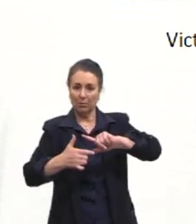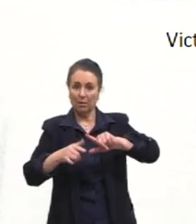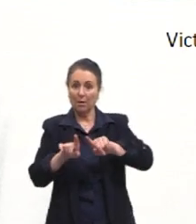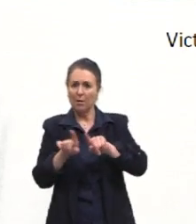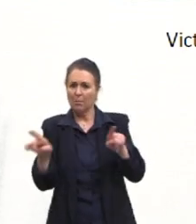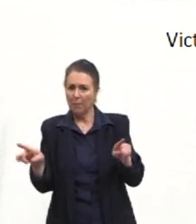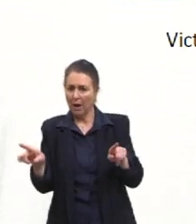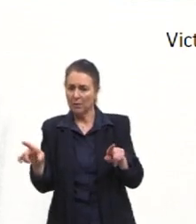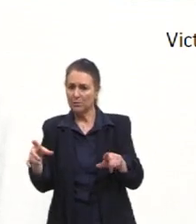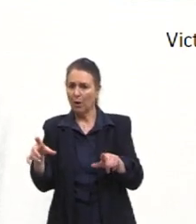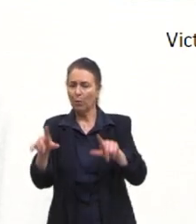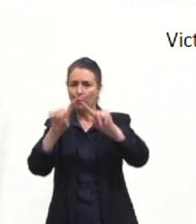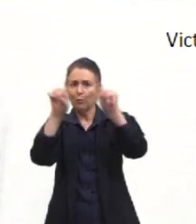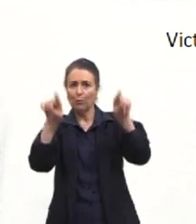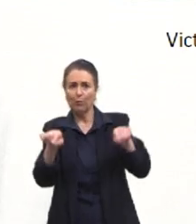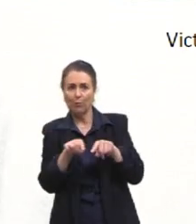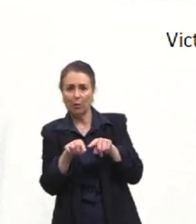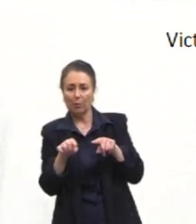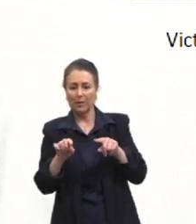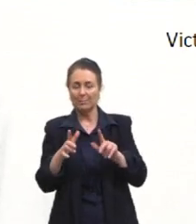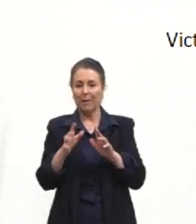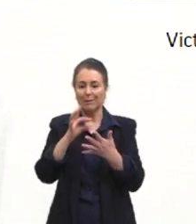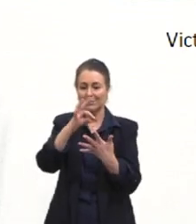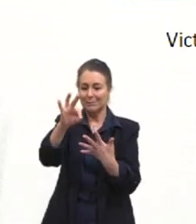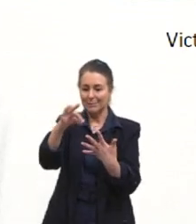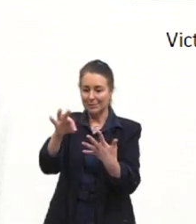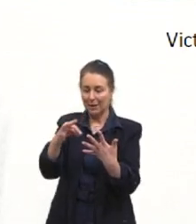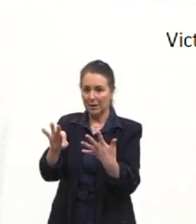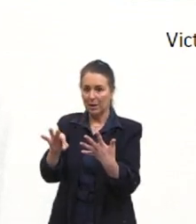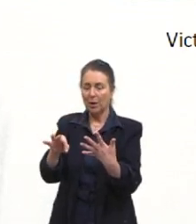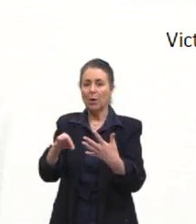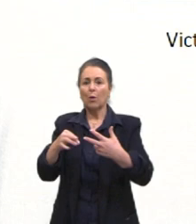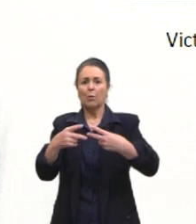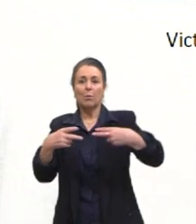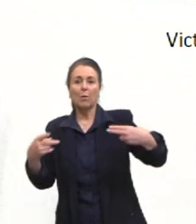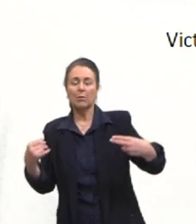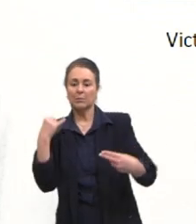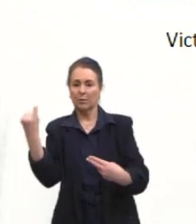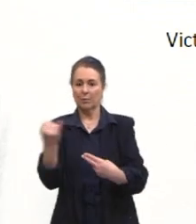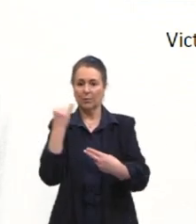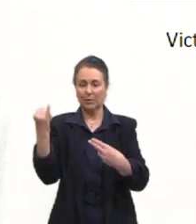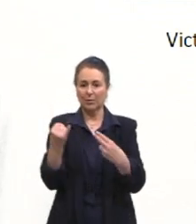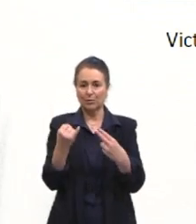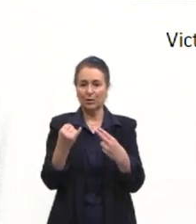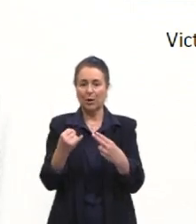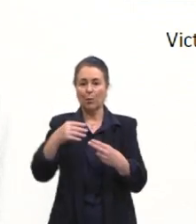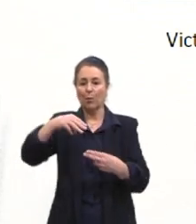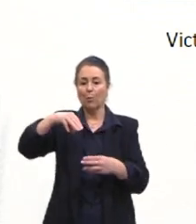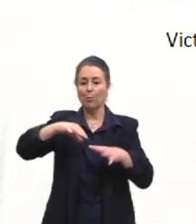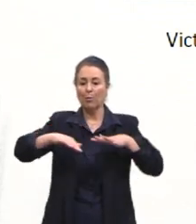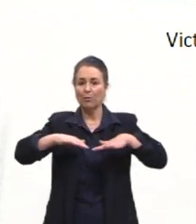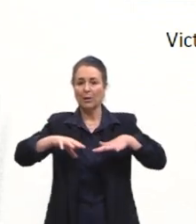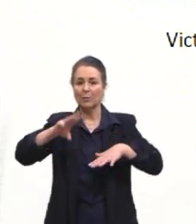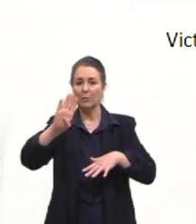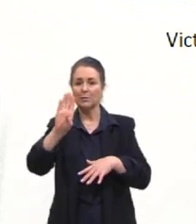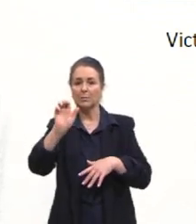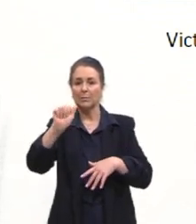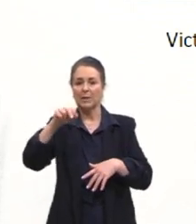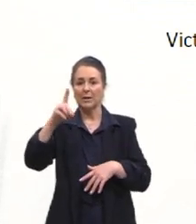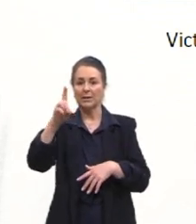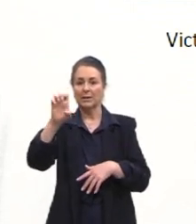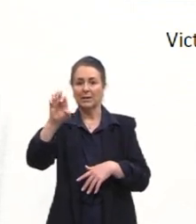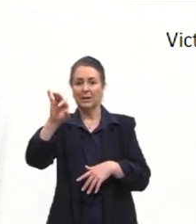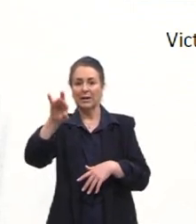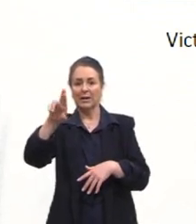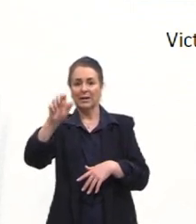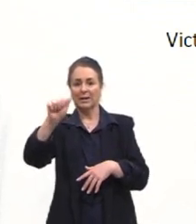em destaque. Uma das grandes obras dele é o Monumento aos Bandeirantes, em São Paulo, que é um